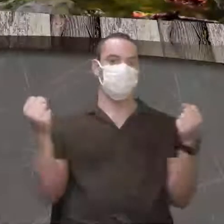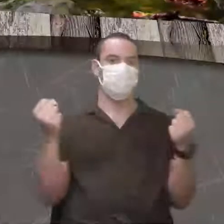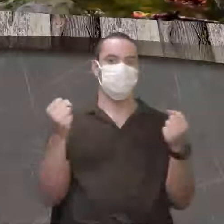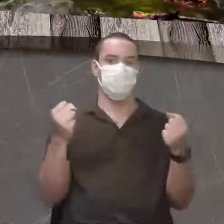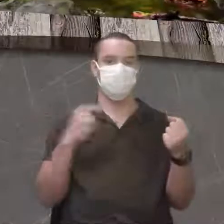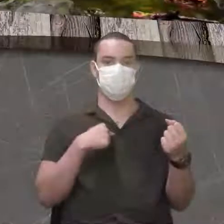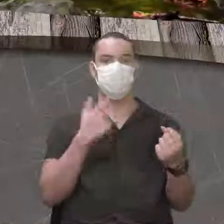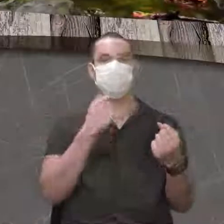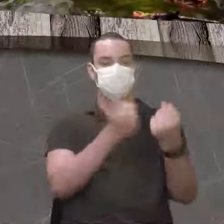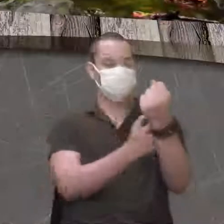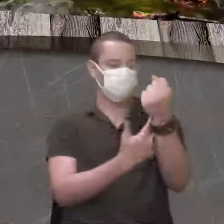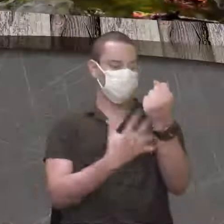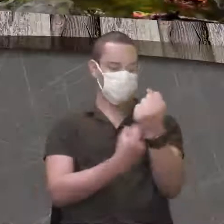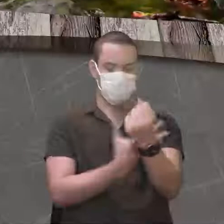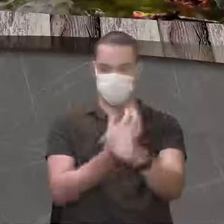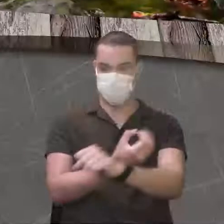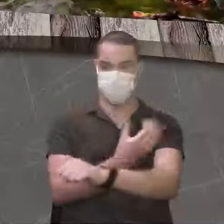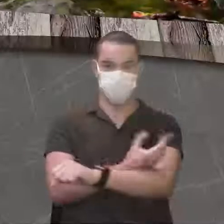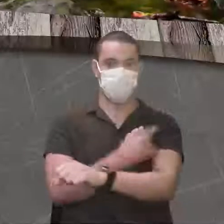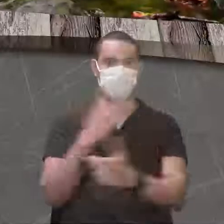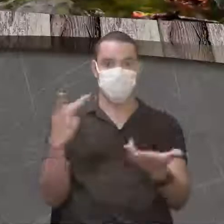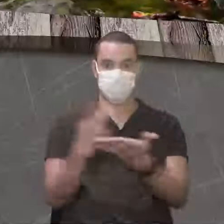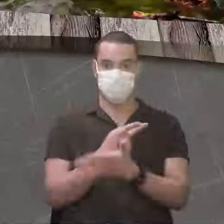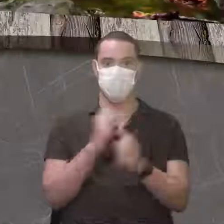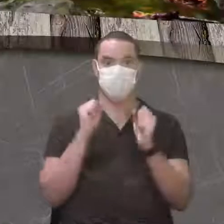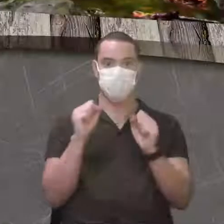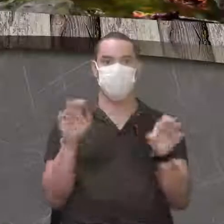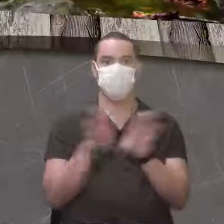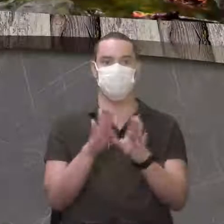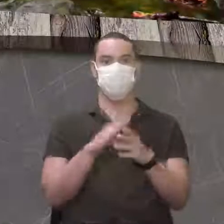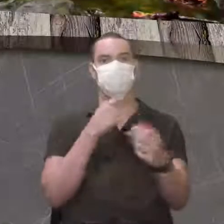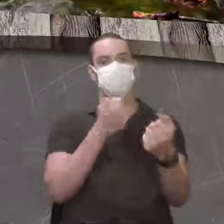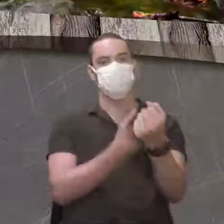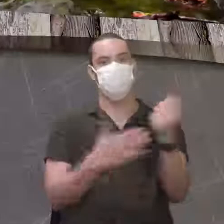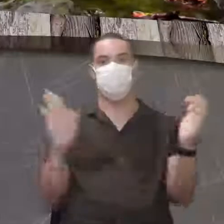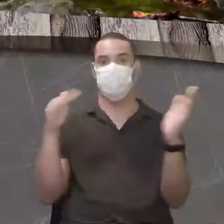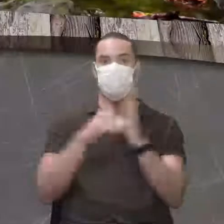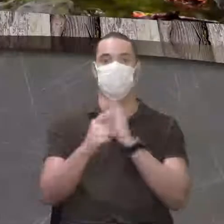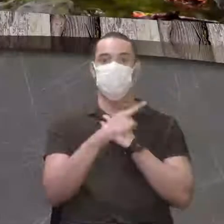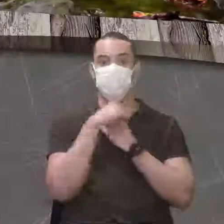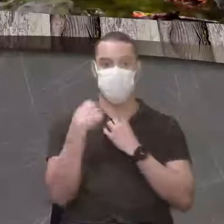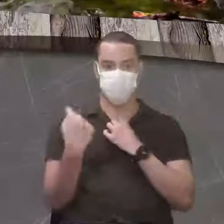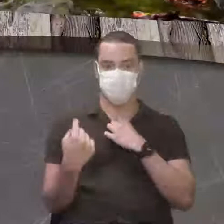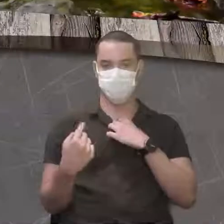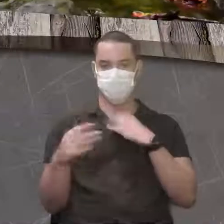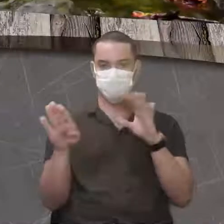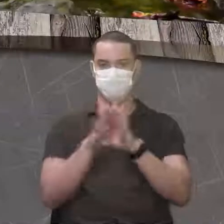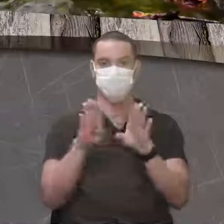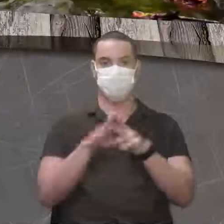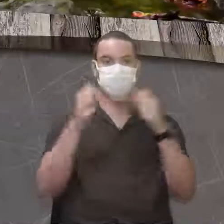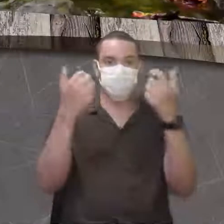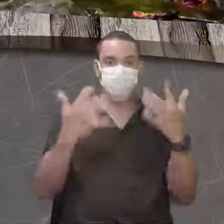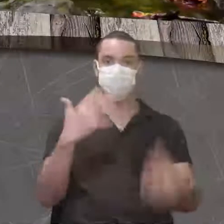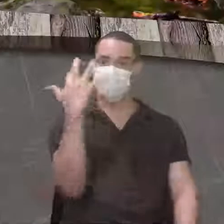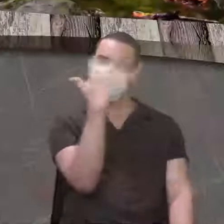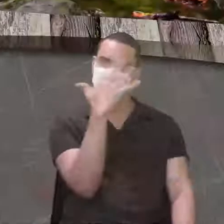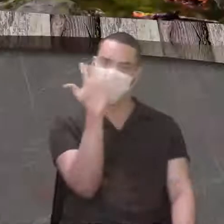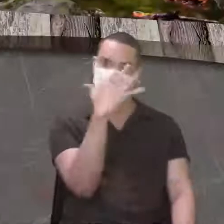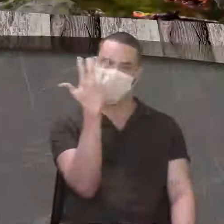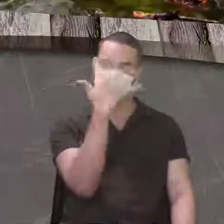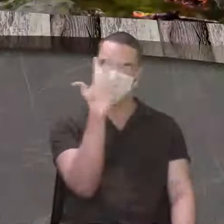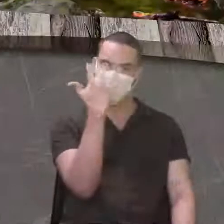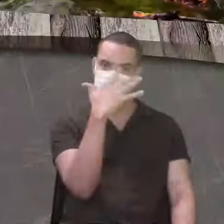de coagulação do sangue, então, se ele tiver algum impacto, alguma lesão, ele pode sangrar até morrer. E a gente falou do daltonismo, que é a